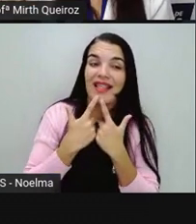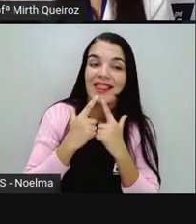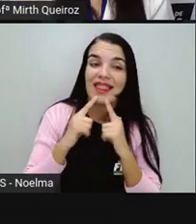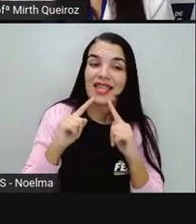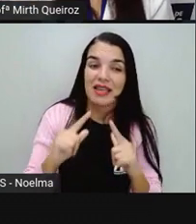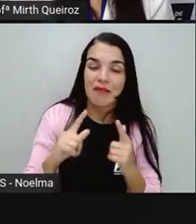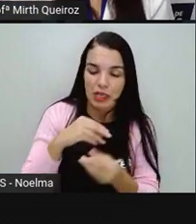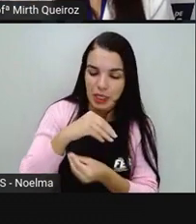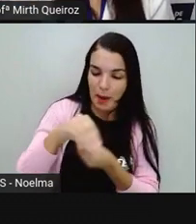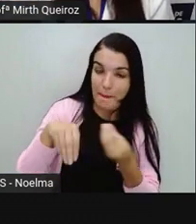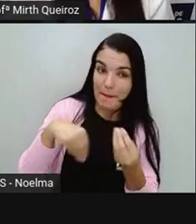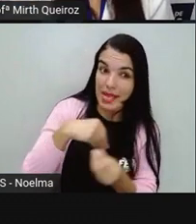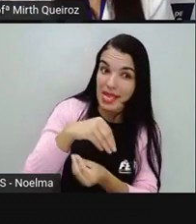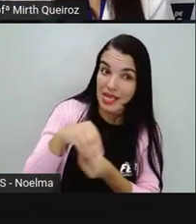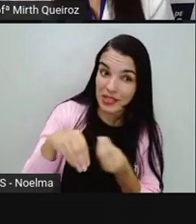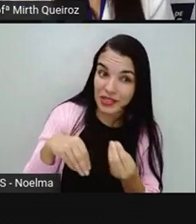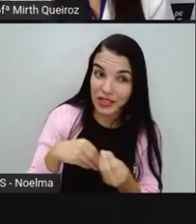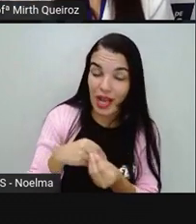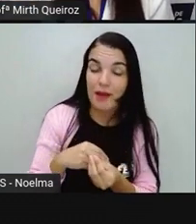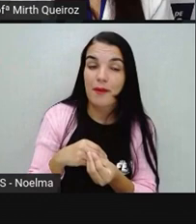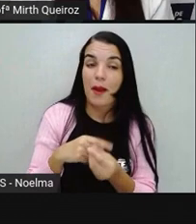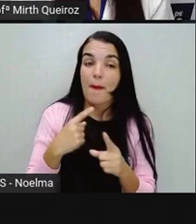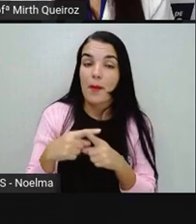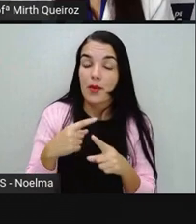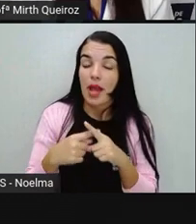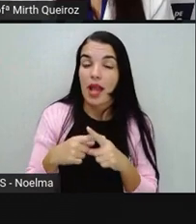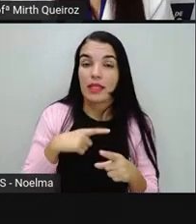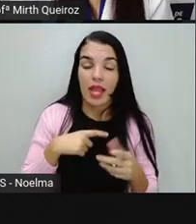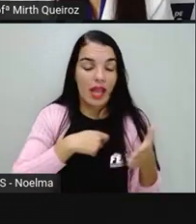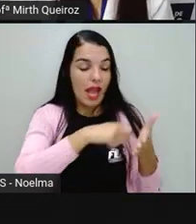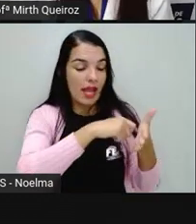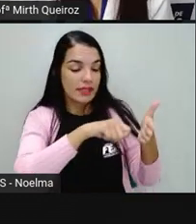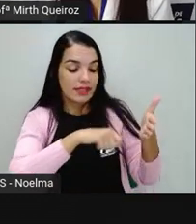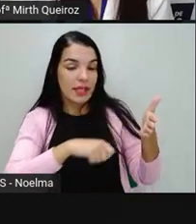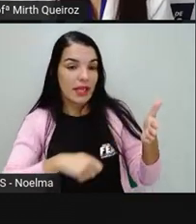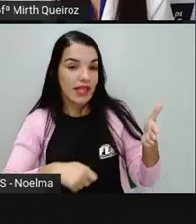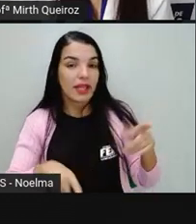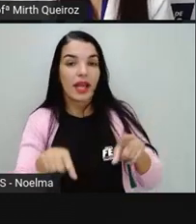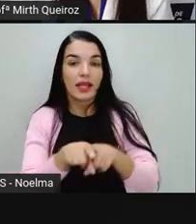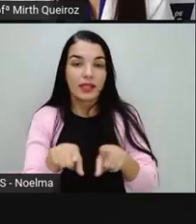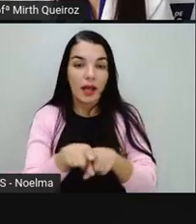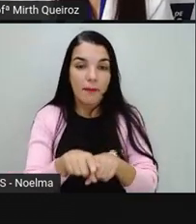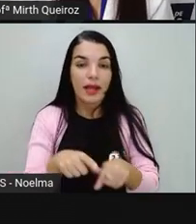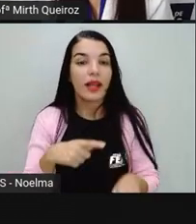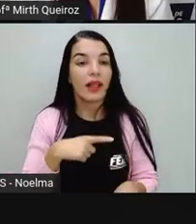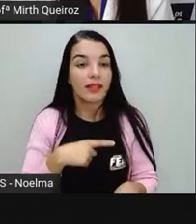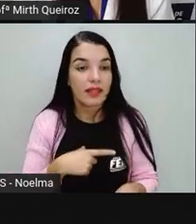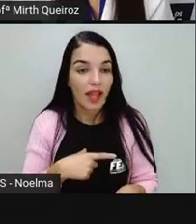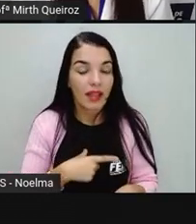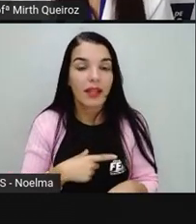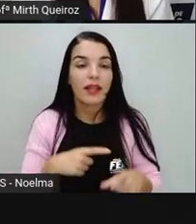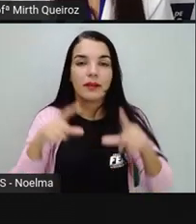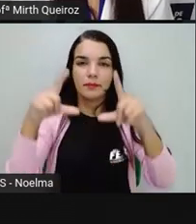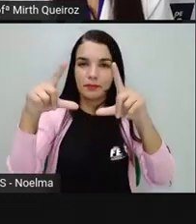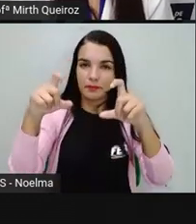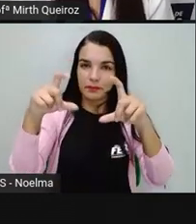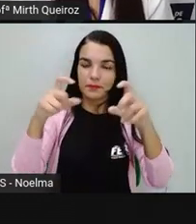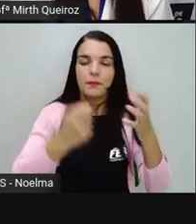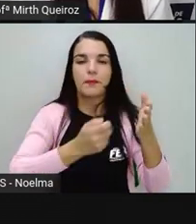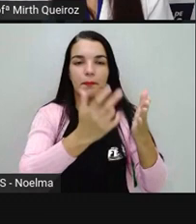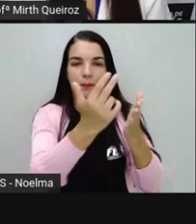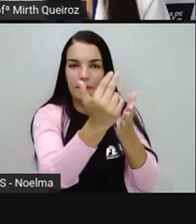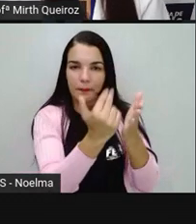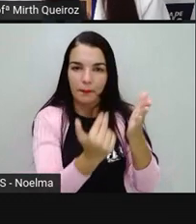a leitura a partir da escrita. Mas a imagem é mais forte ainda do que a